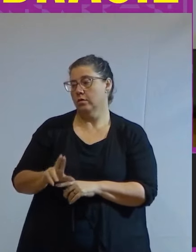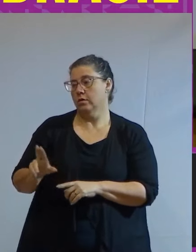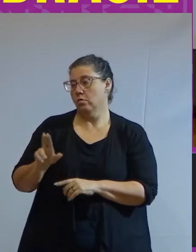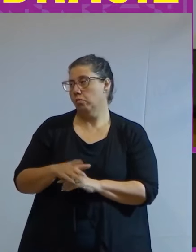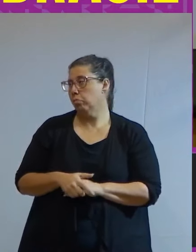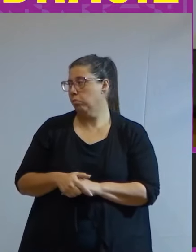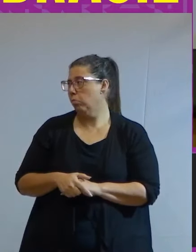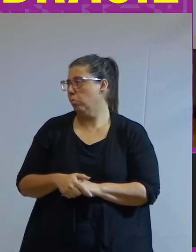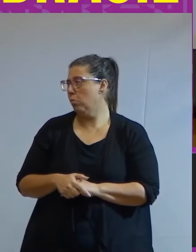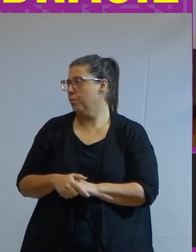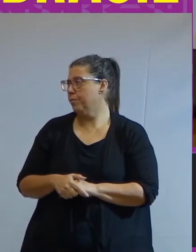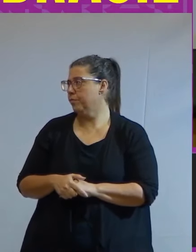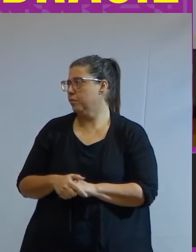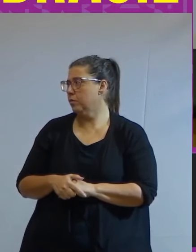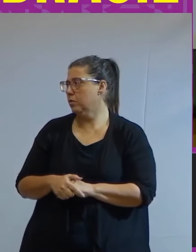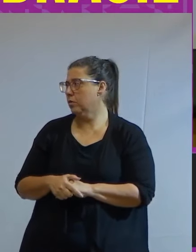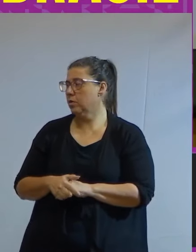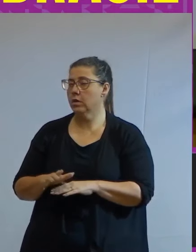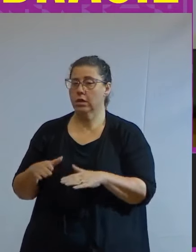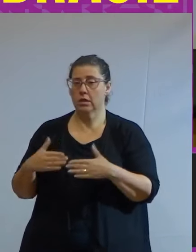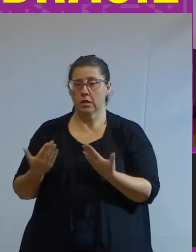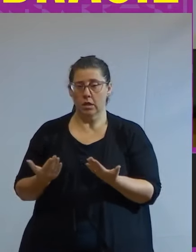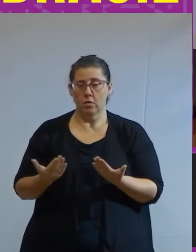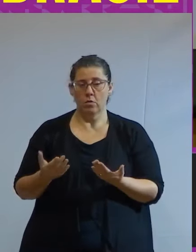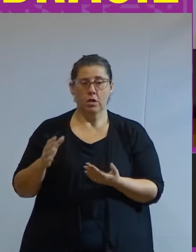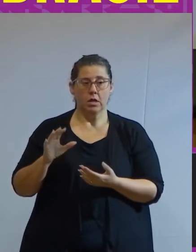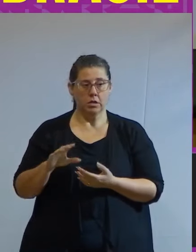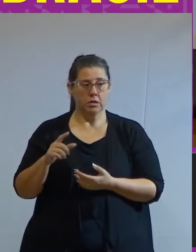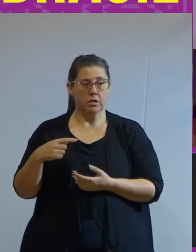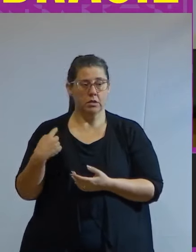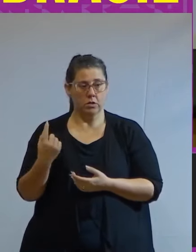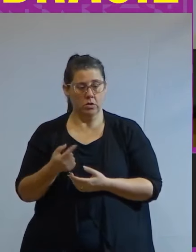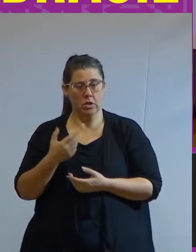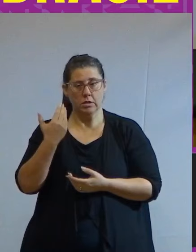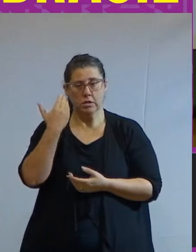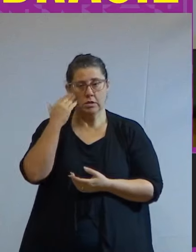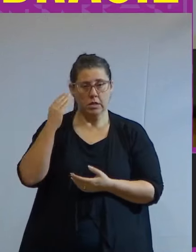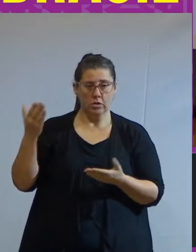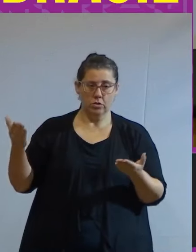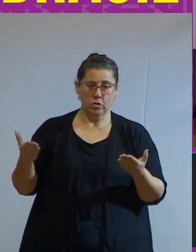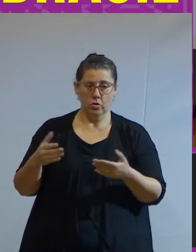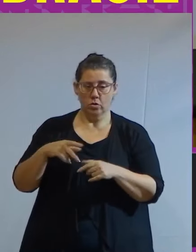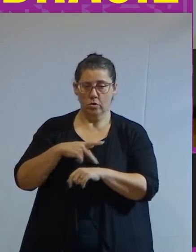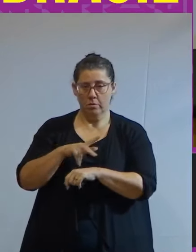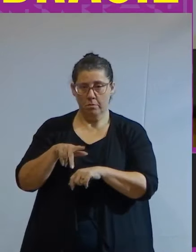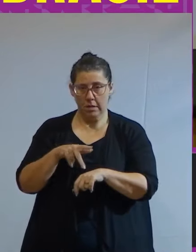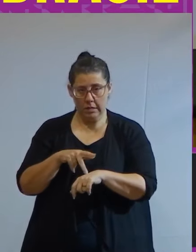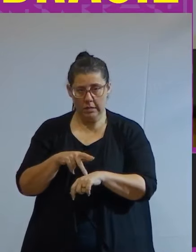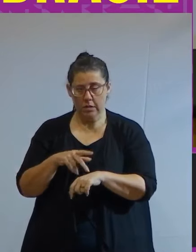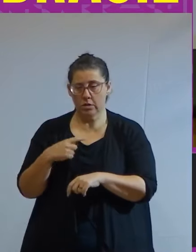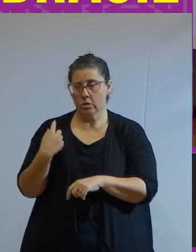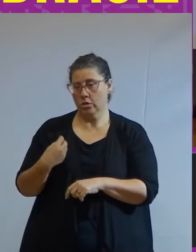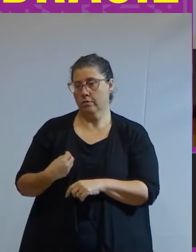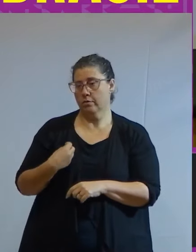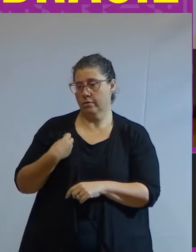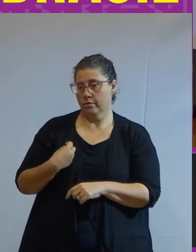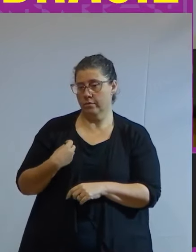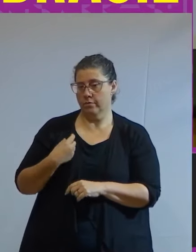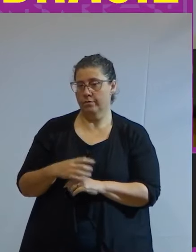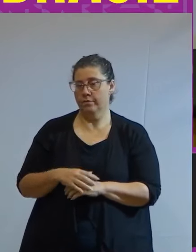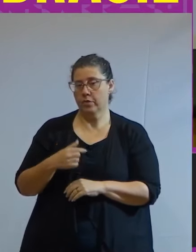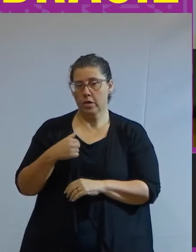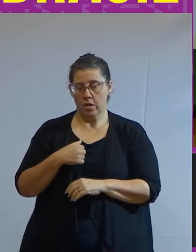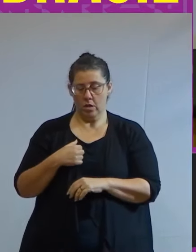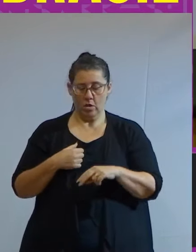então nessa situação que a gente entende hoje o país que estamos hoje eu